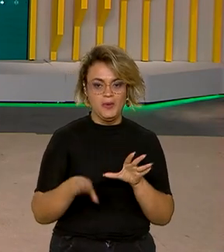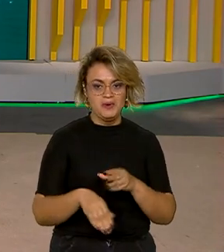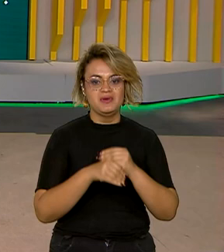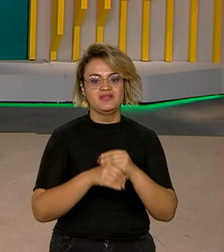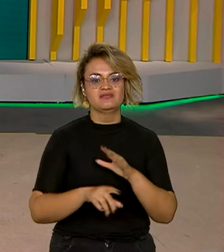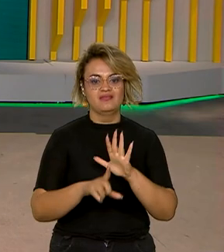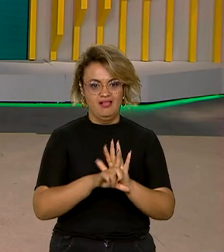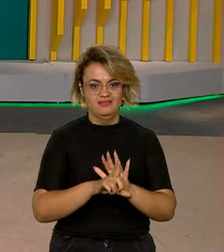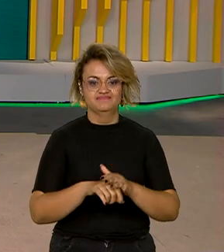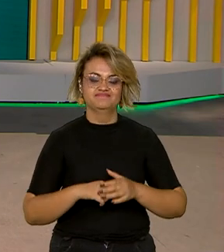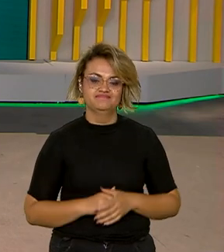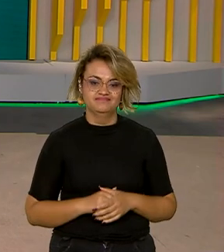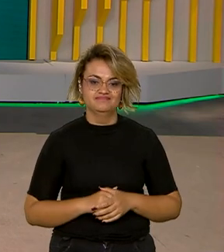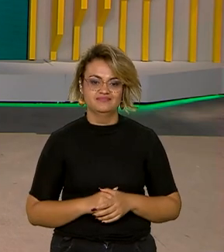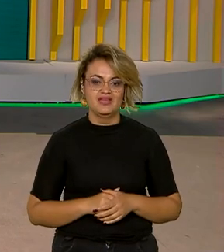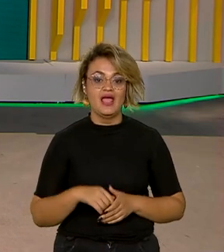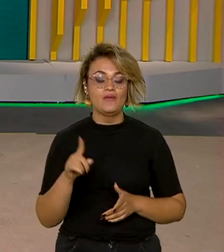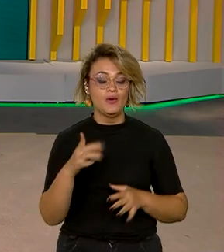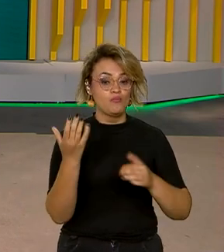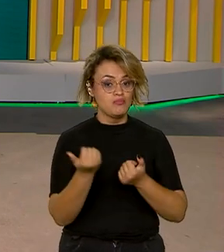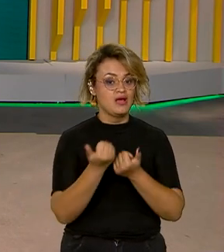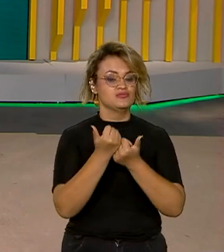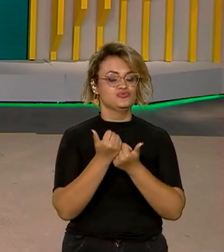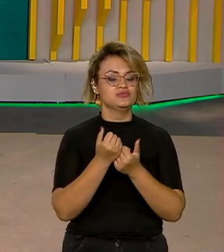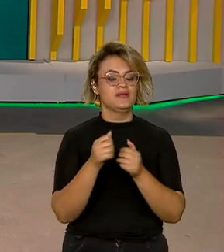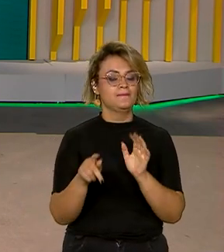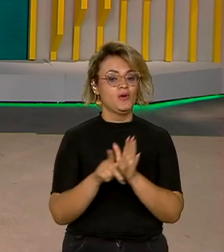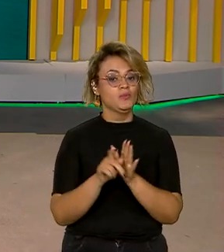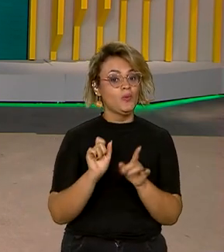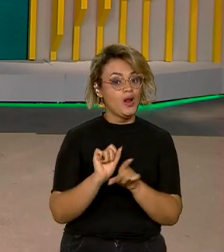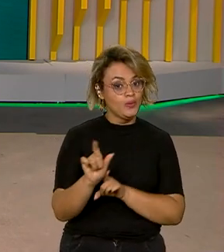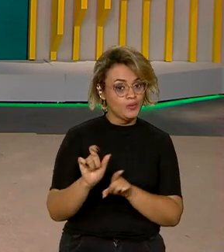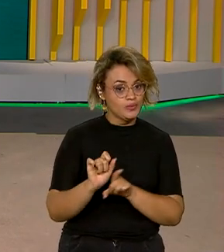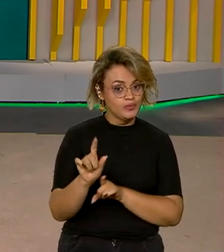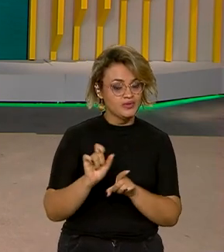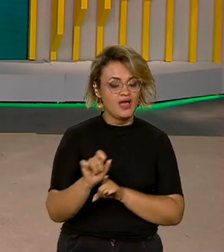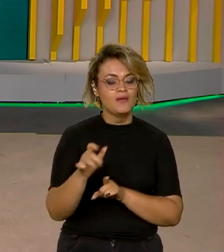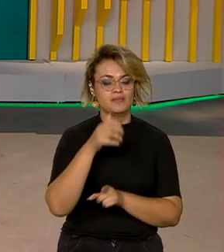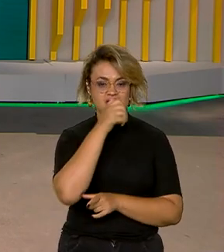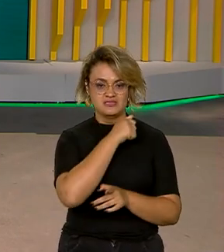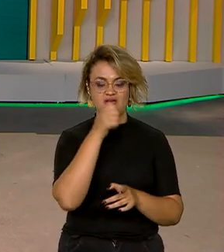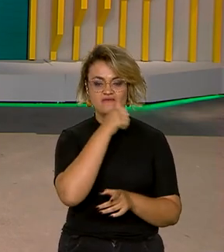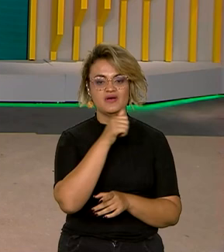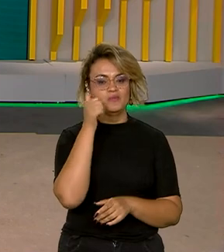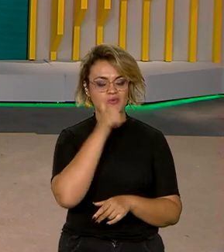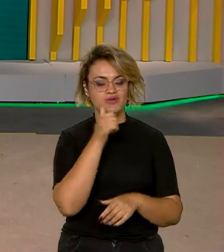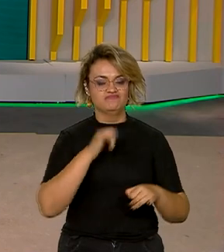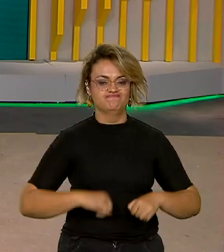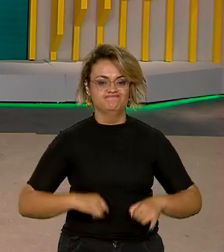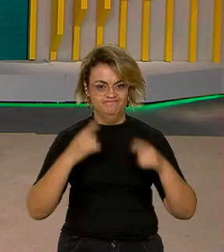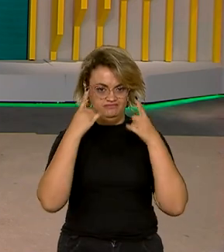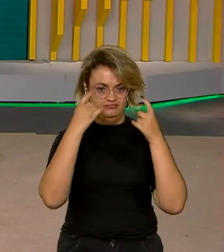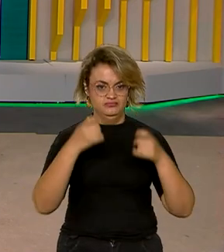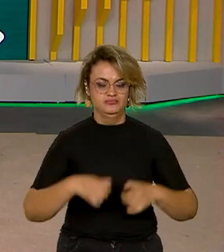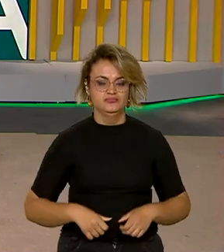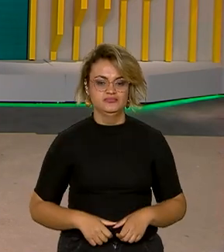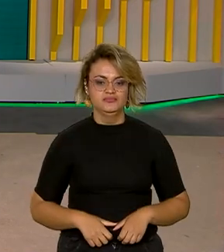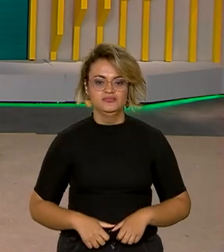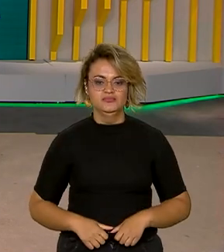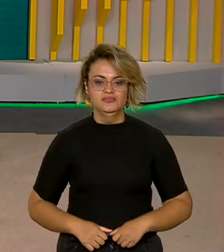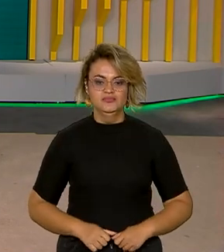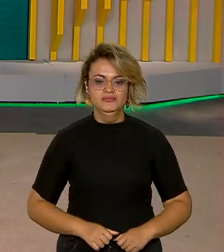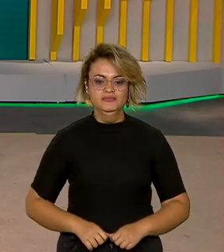foi adicionada a esse arcabouço legal, a lei que prevê o pagamento de auxílio-aluguel às vítimas de violência